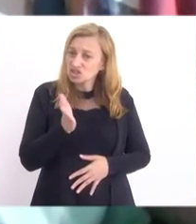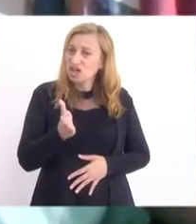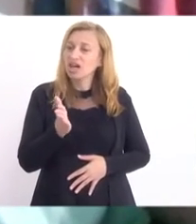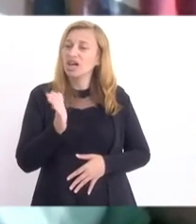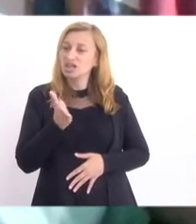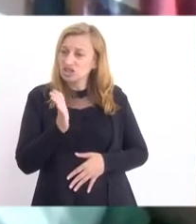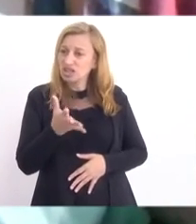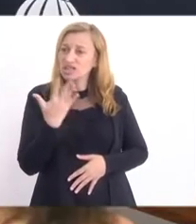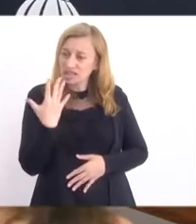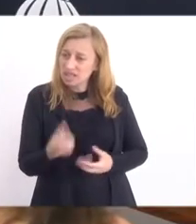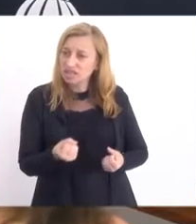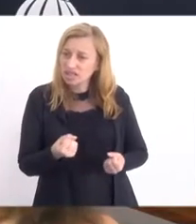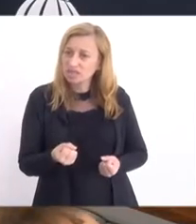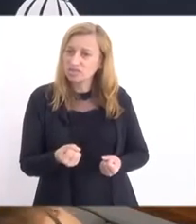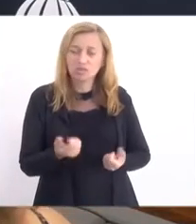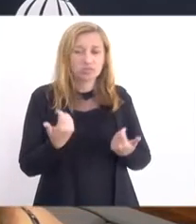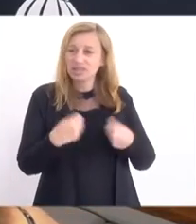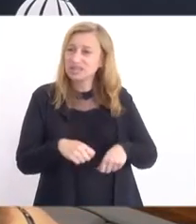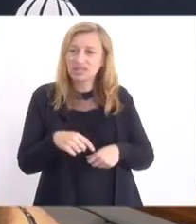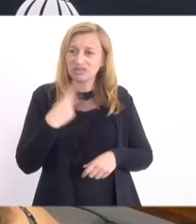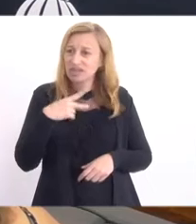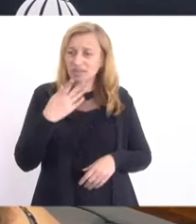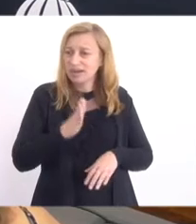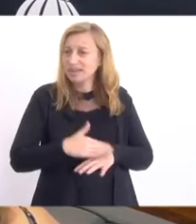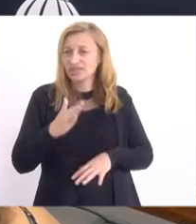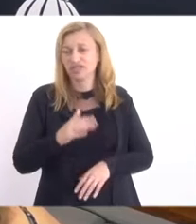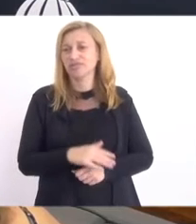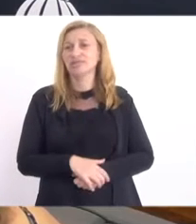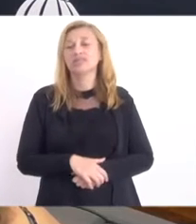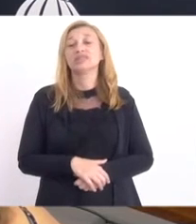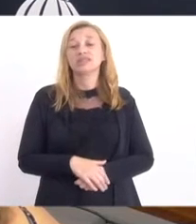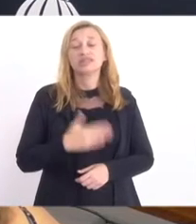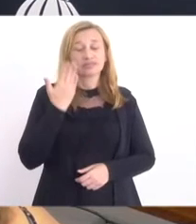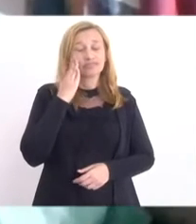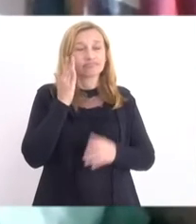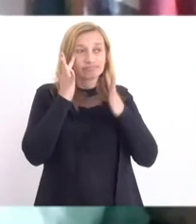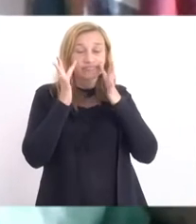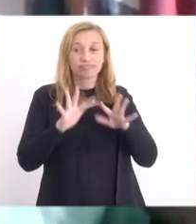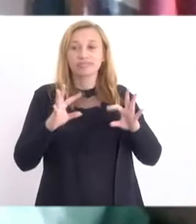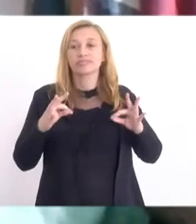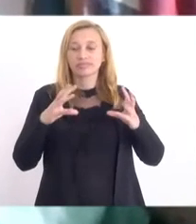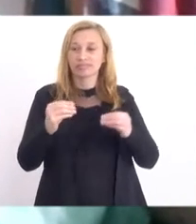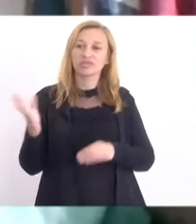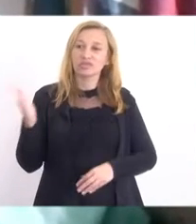atento aqui para a orientação do deputado Luiz Paulo. Então, pronto. Vamos lá.